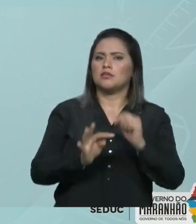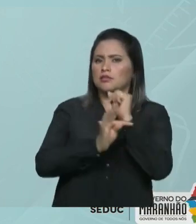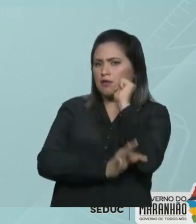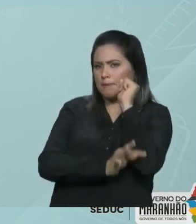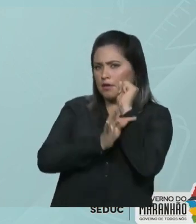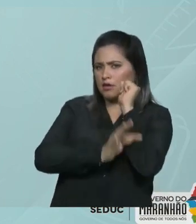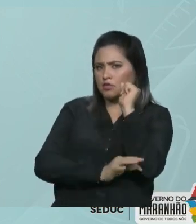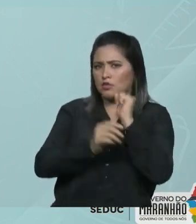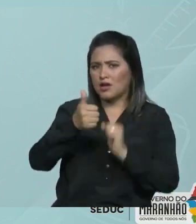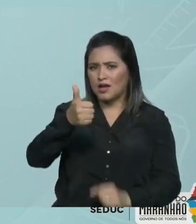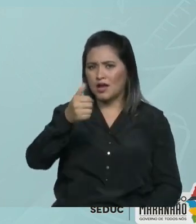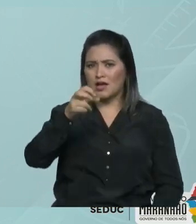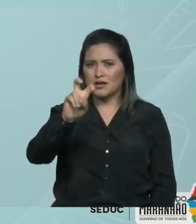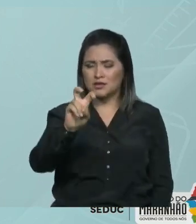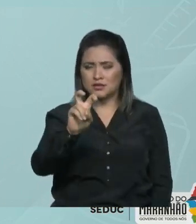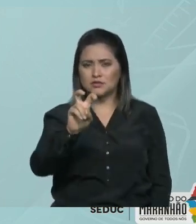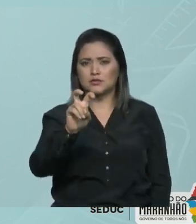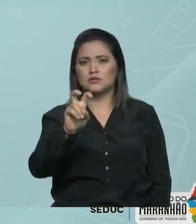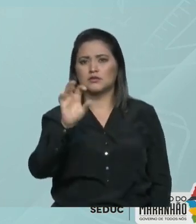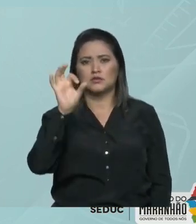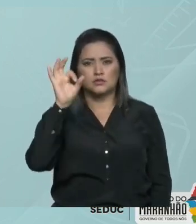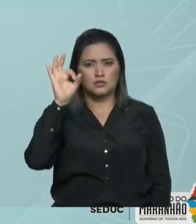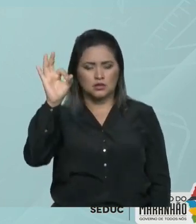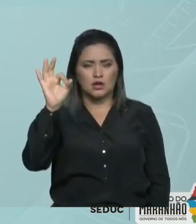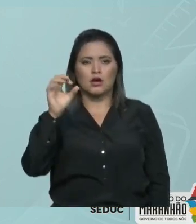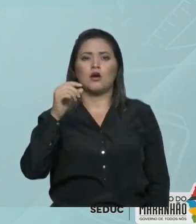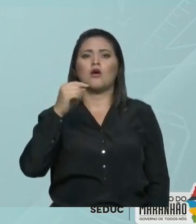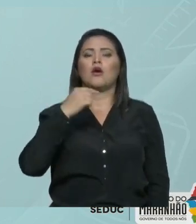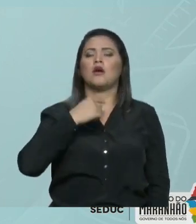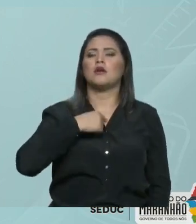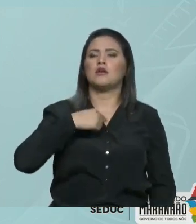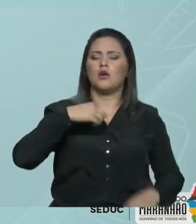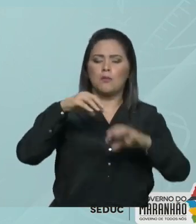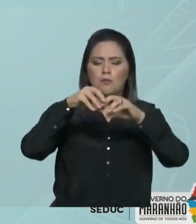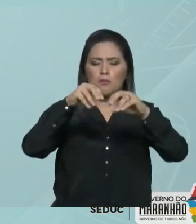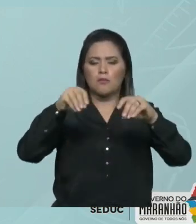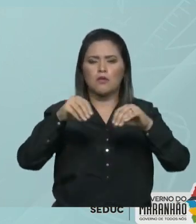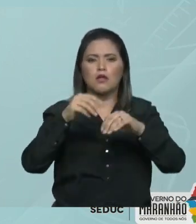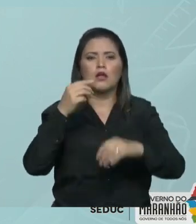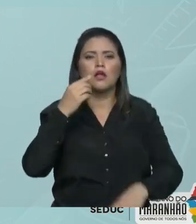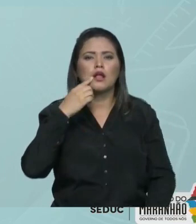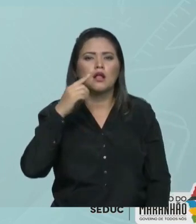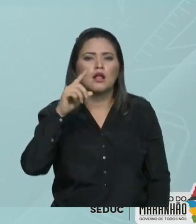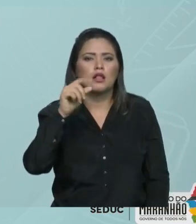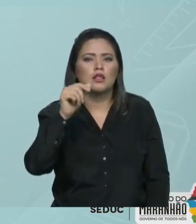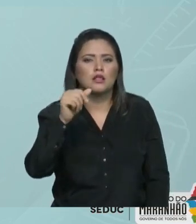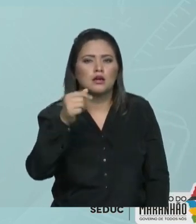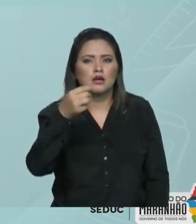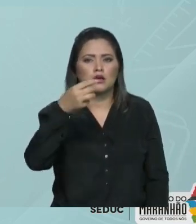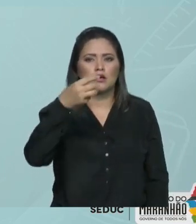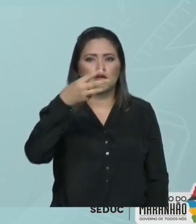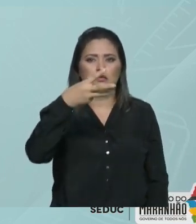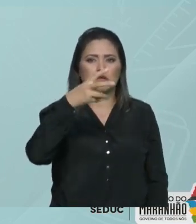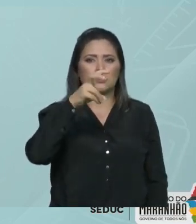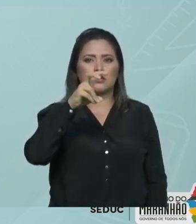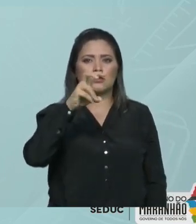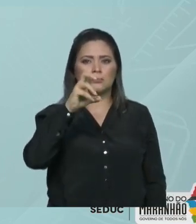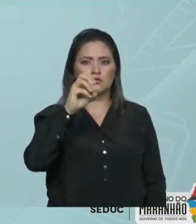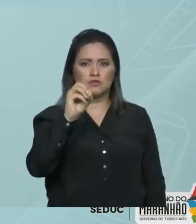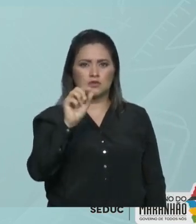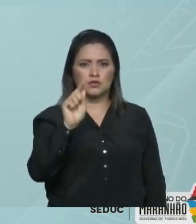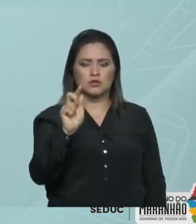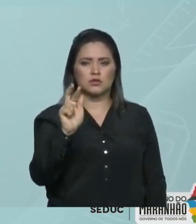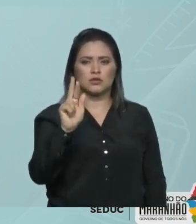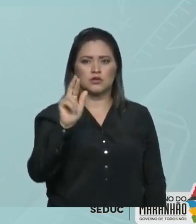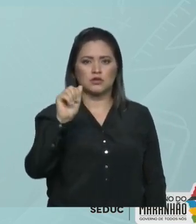dissolver 350 gramas de sal de cozinha, ok? Quando eu dissolvo, eu percebo que todo